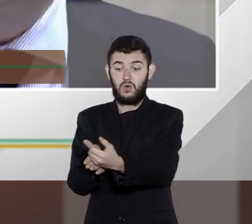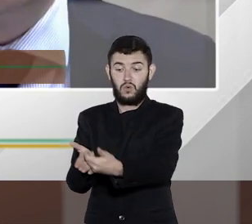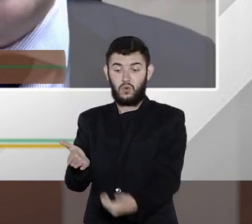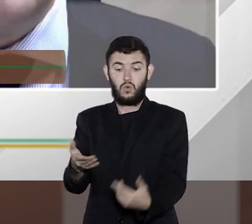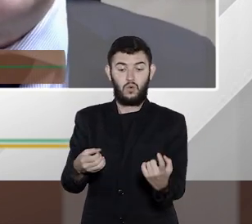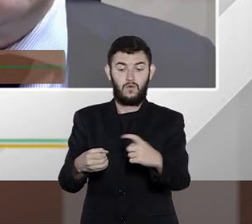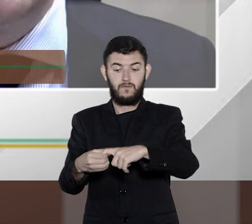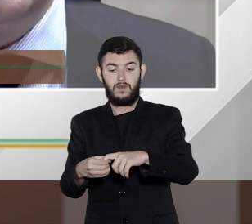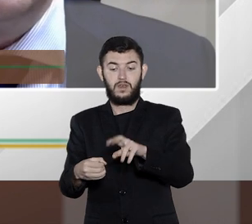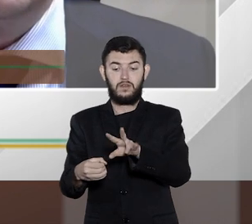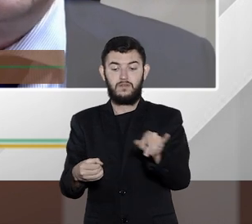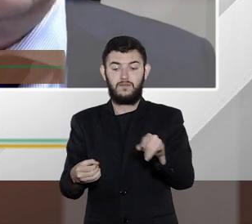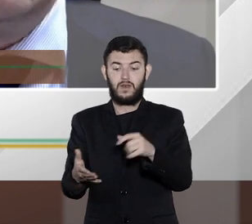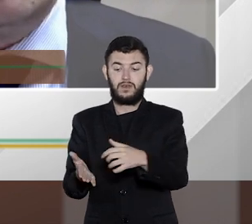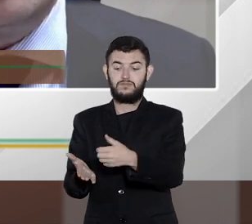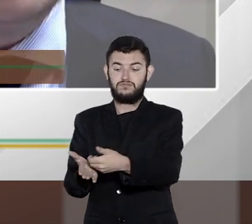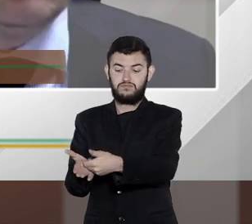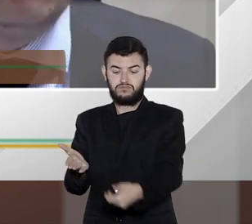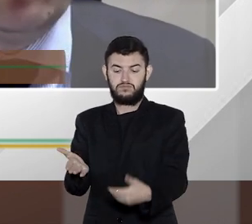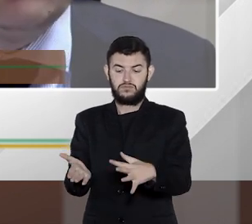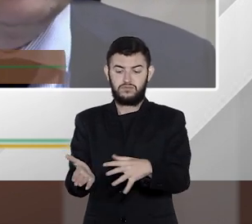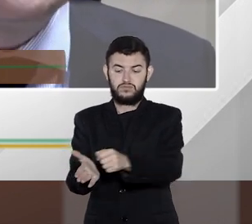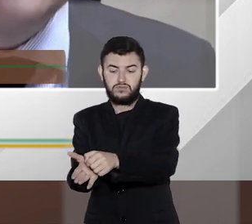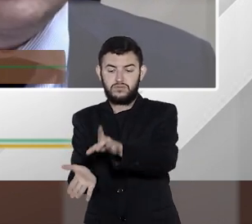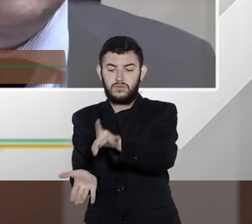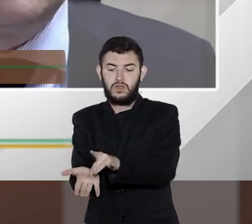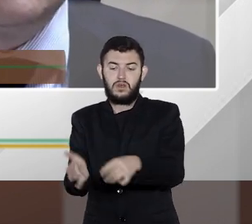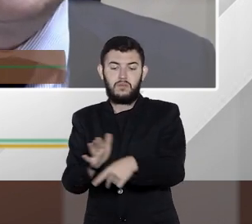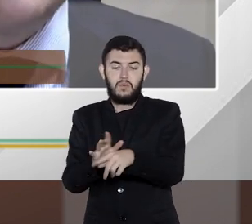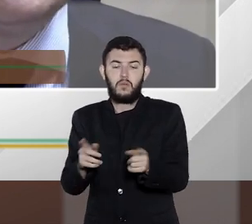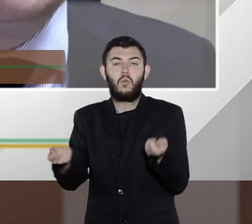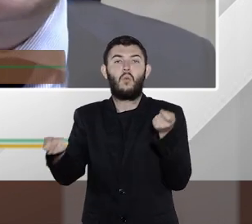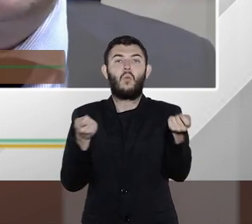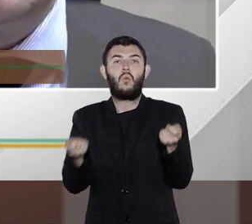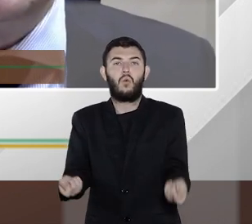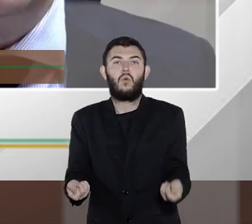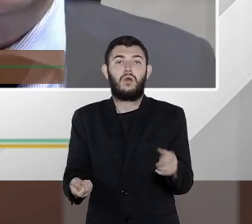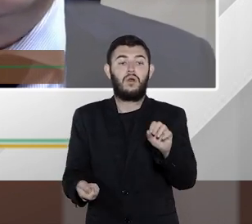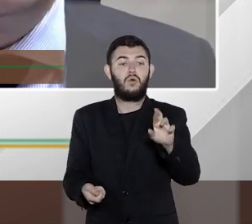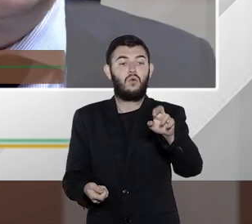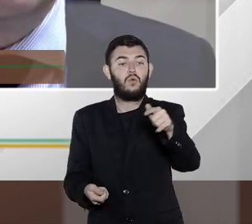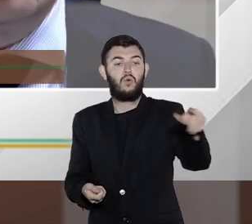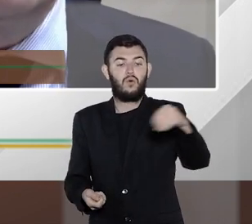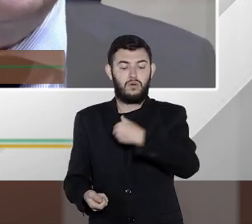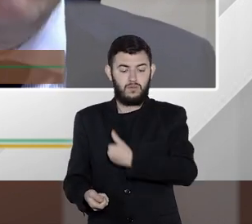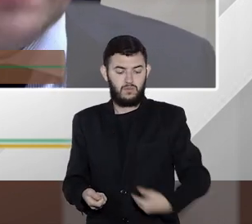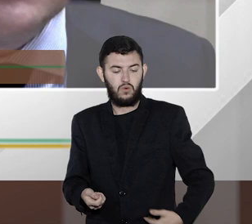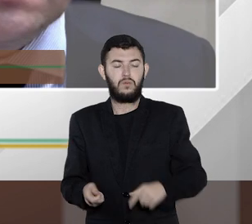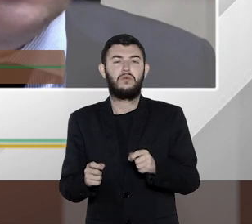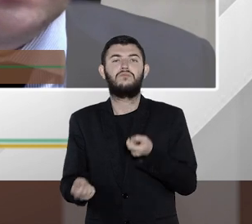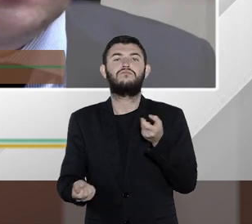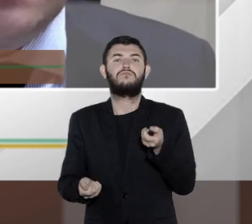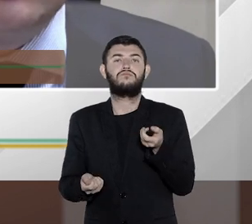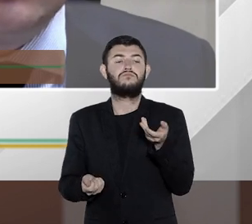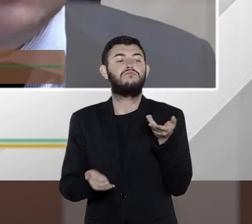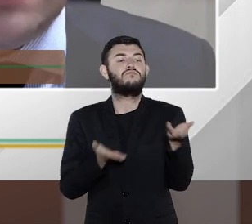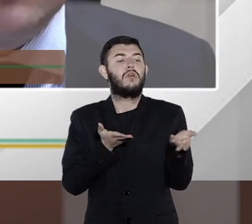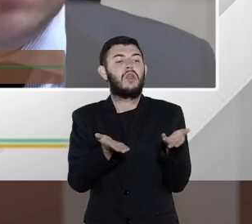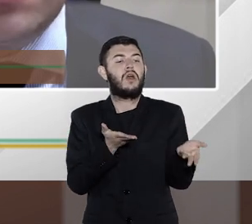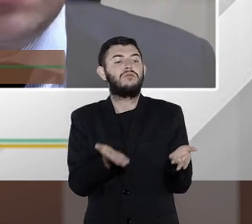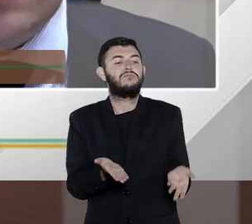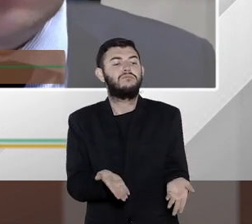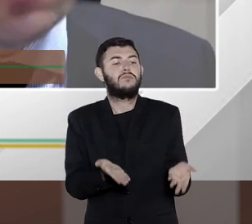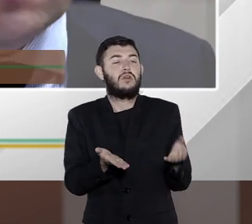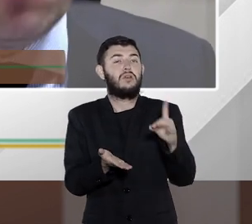uma forma de controlar o que o órgão público está tratando e como ele faz esse tratamento